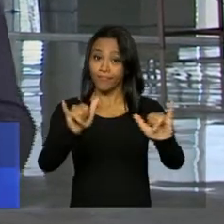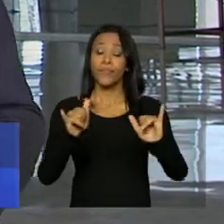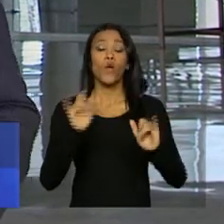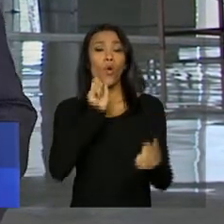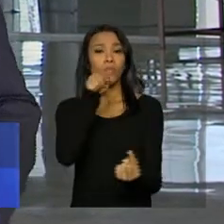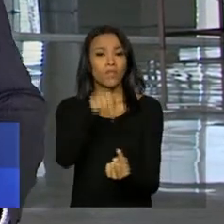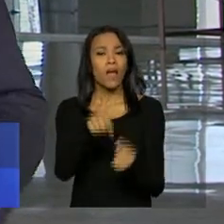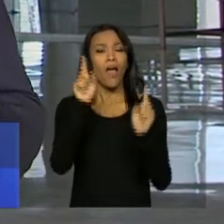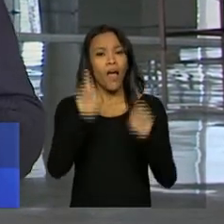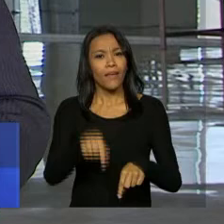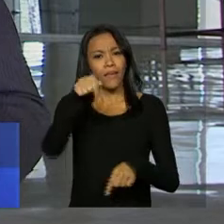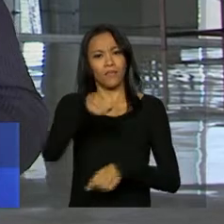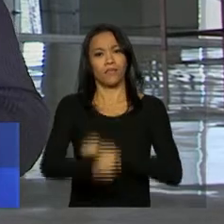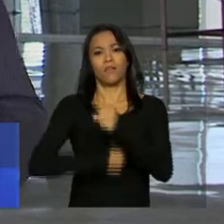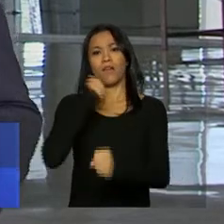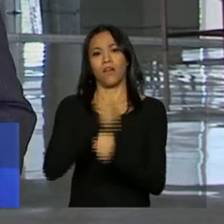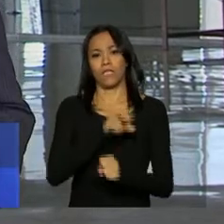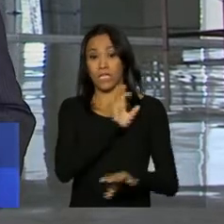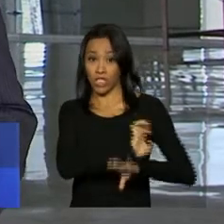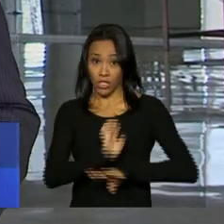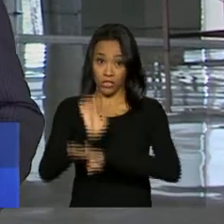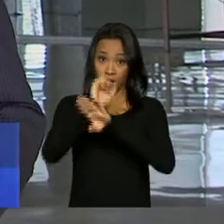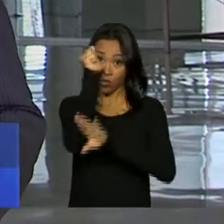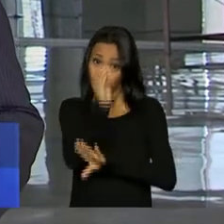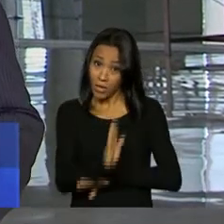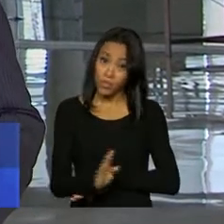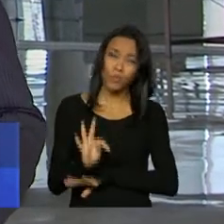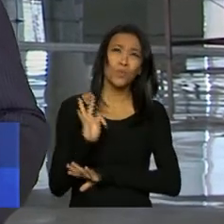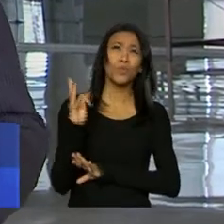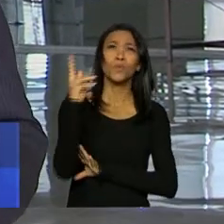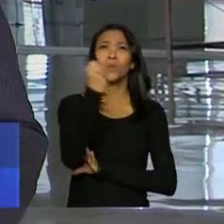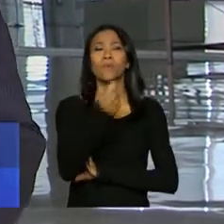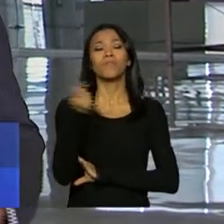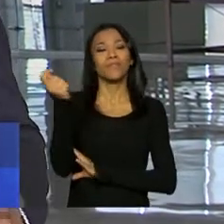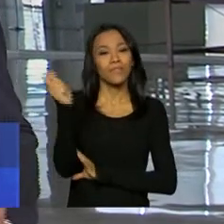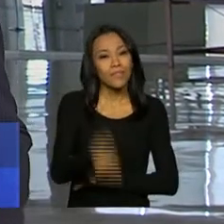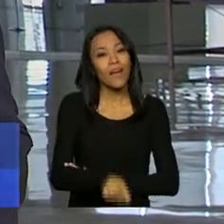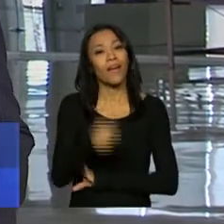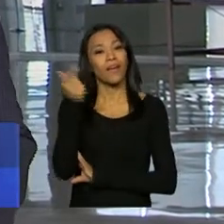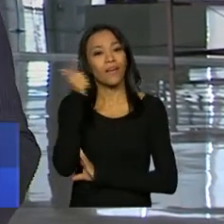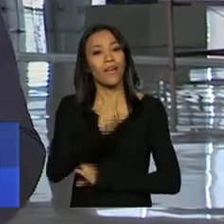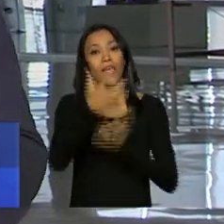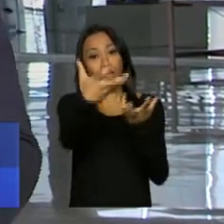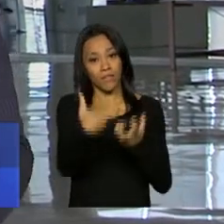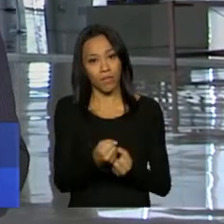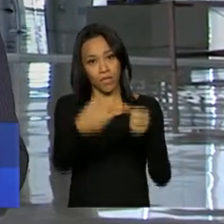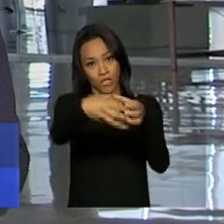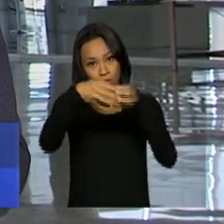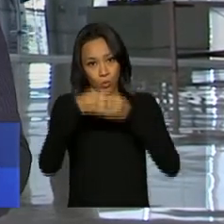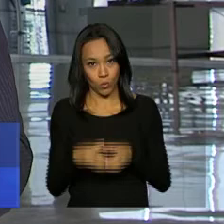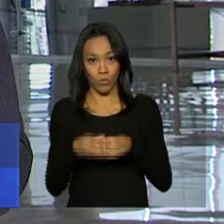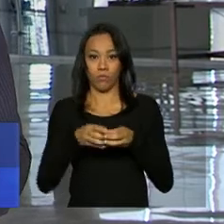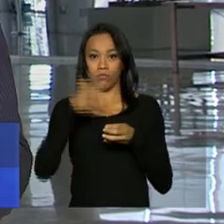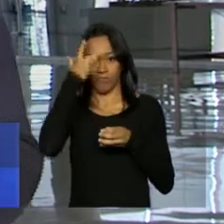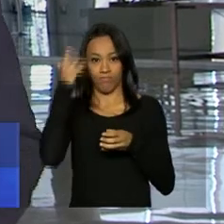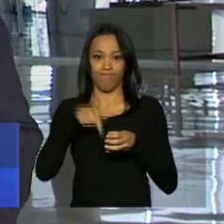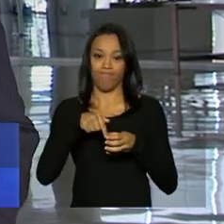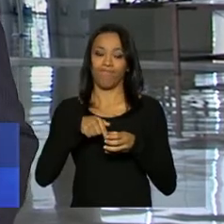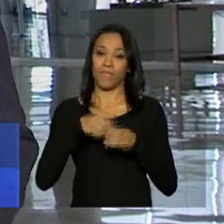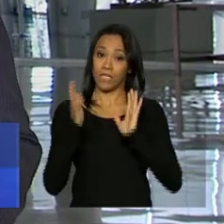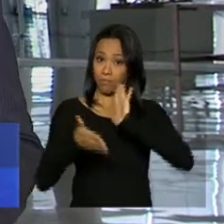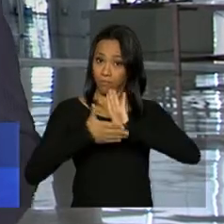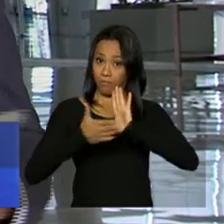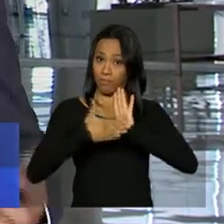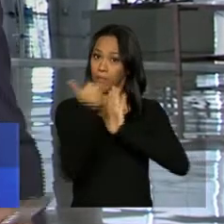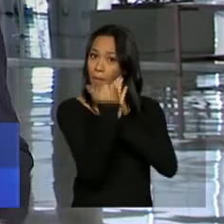que ainda esse ano todos os estados brasileiros possam receber um comitê gestor desse plano. E uma última